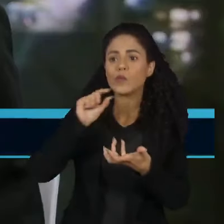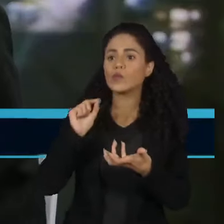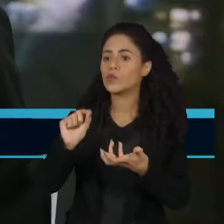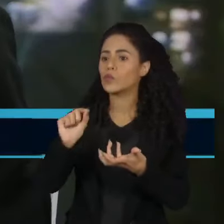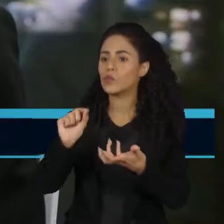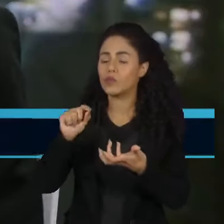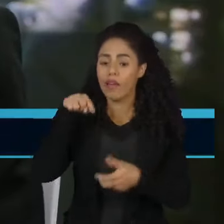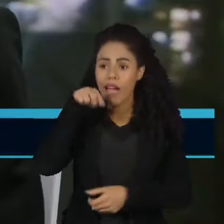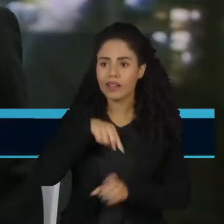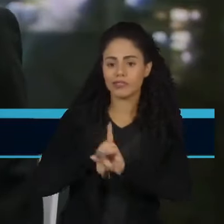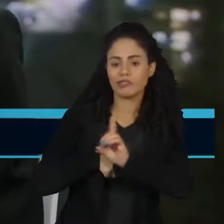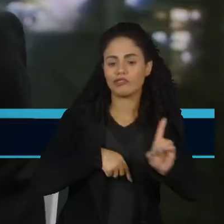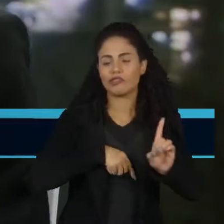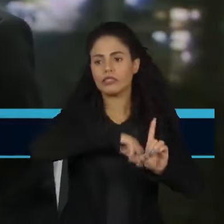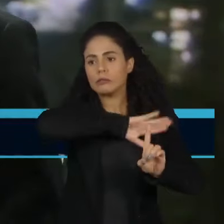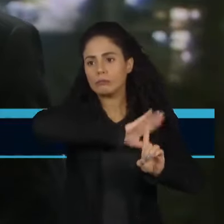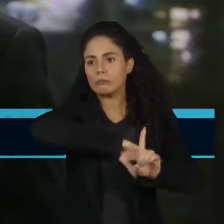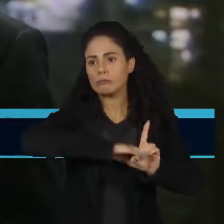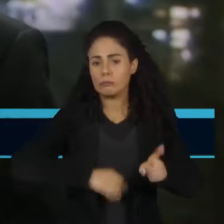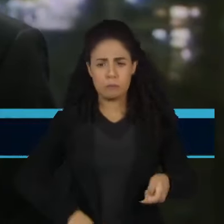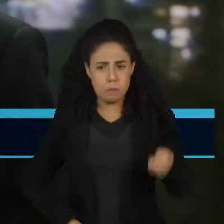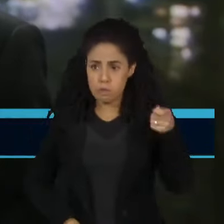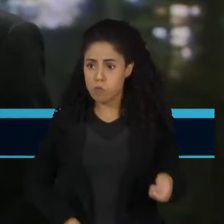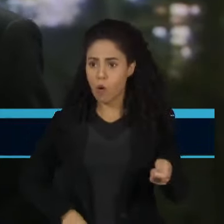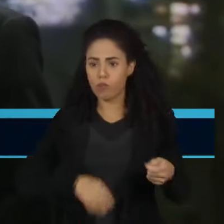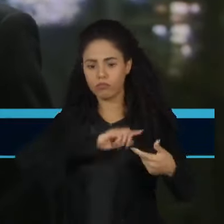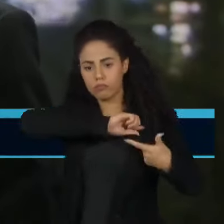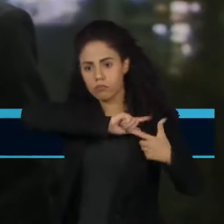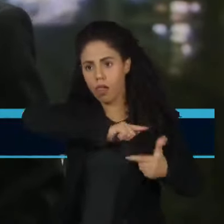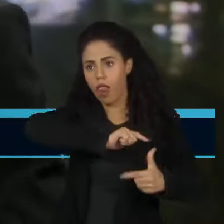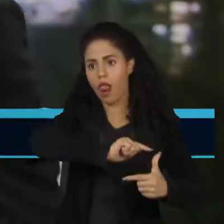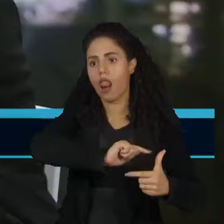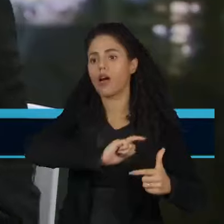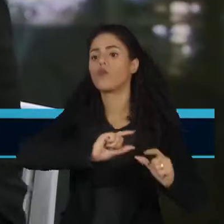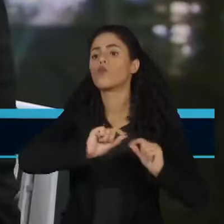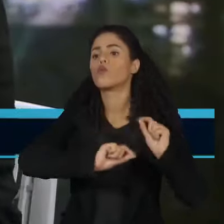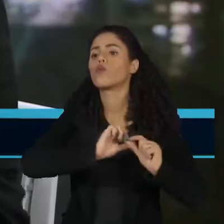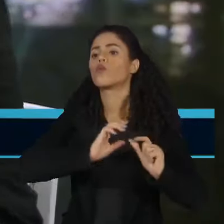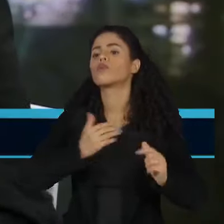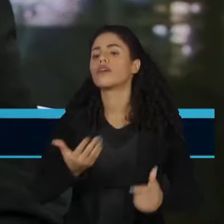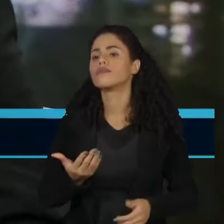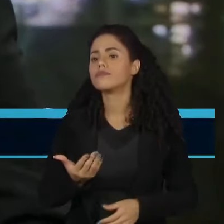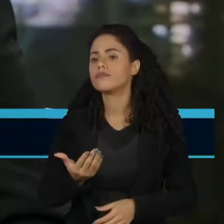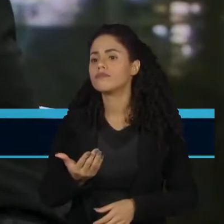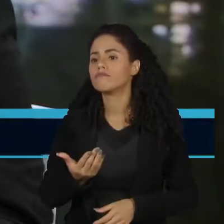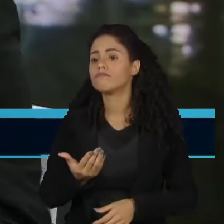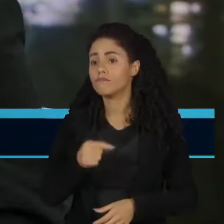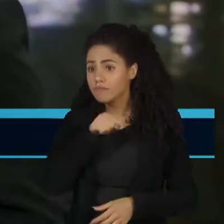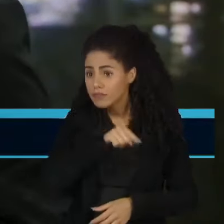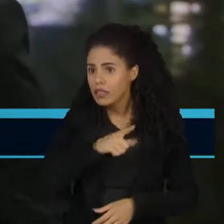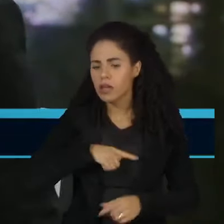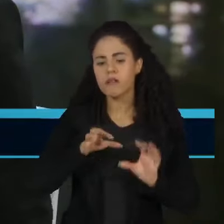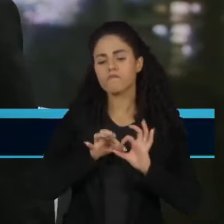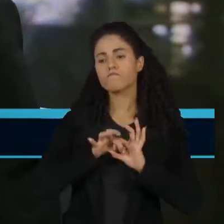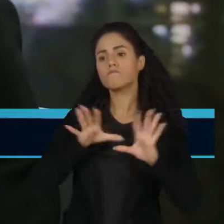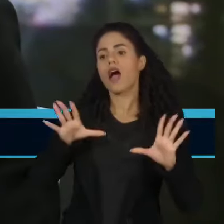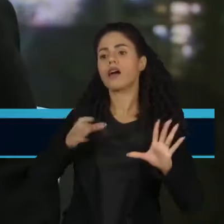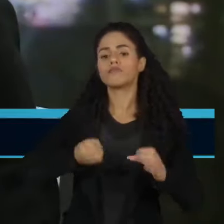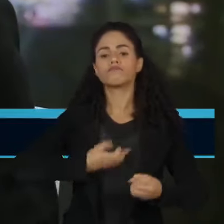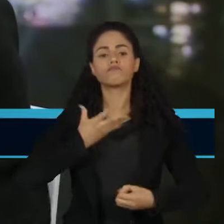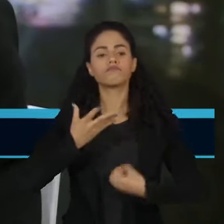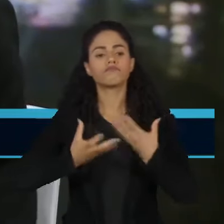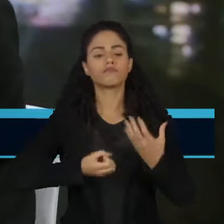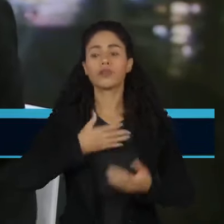essa extrema-direita, essa direita ultraconservadora, ela está com mais liberdade de se